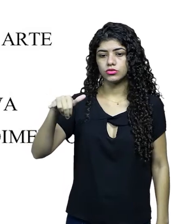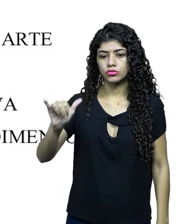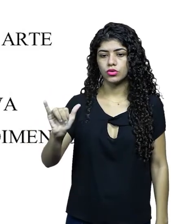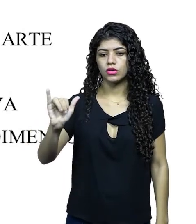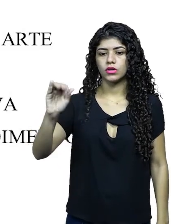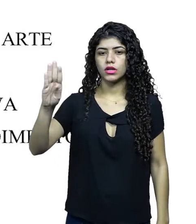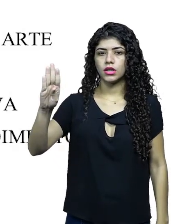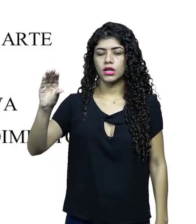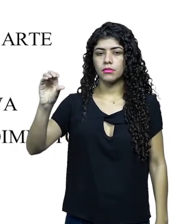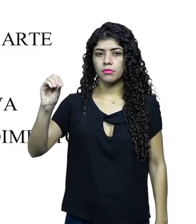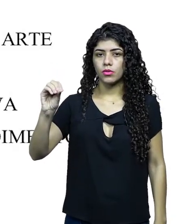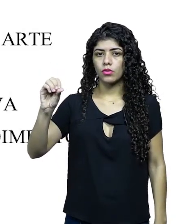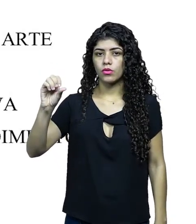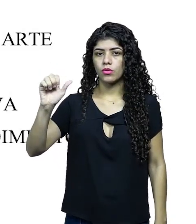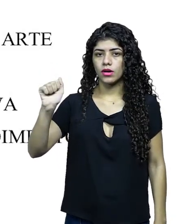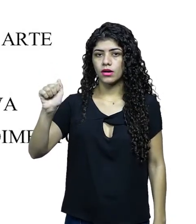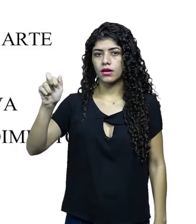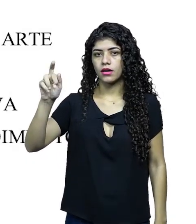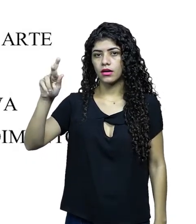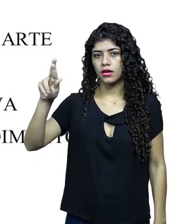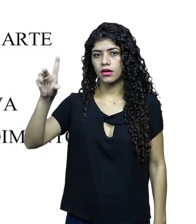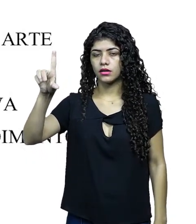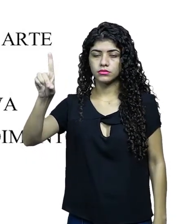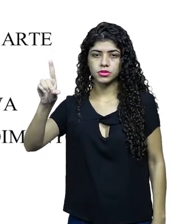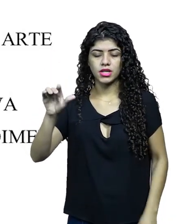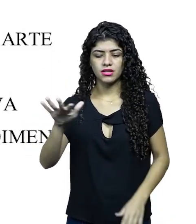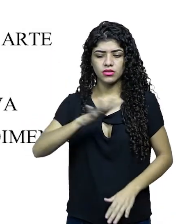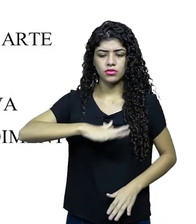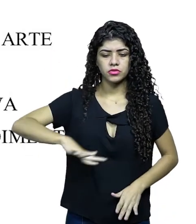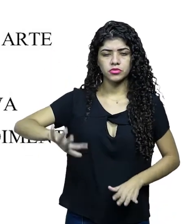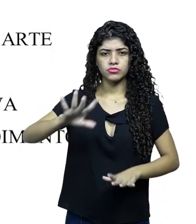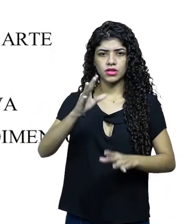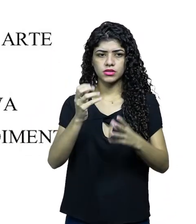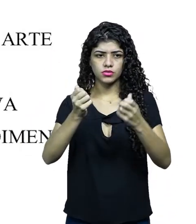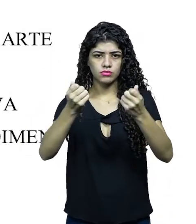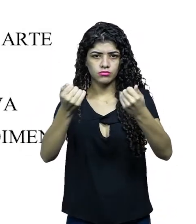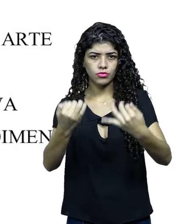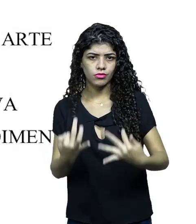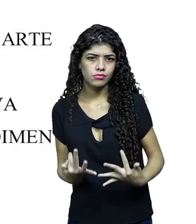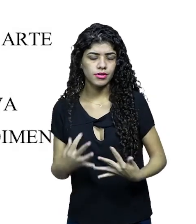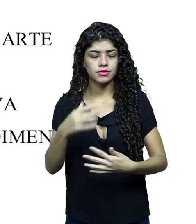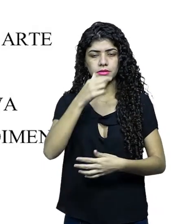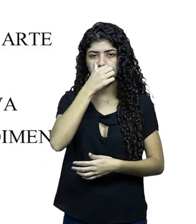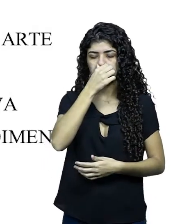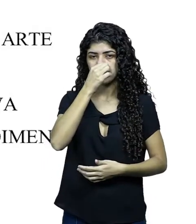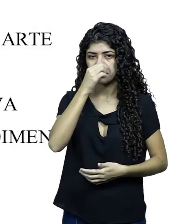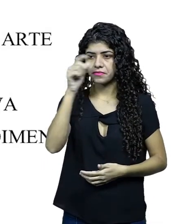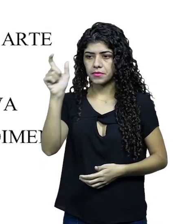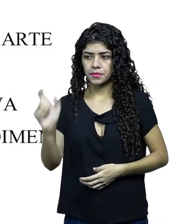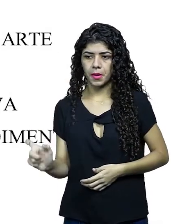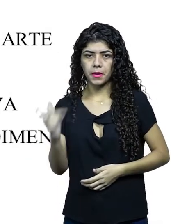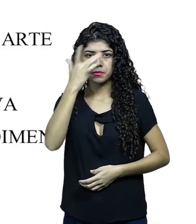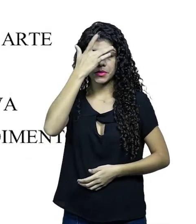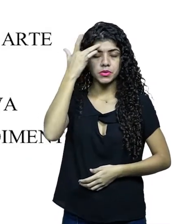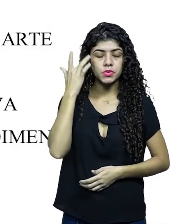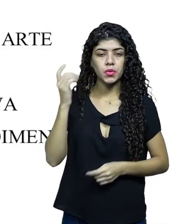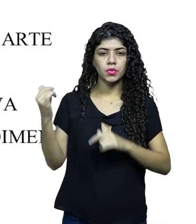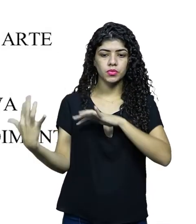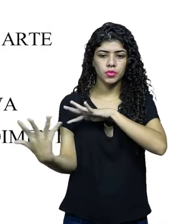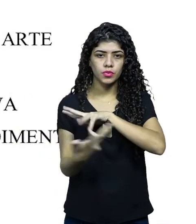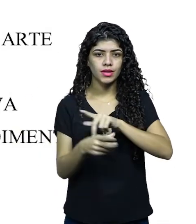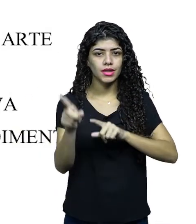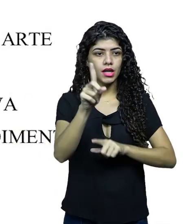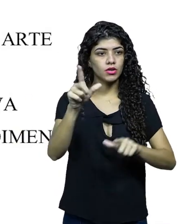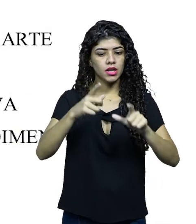storyboard. Storyboard não é apenas uma ilustração de cenário ou de personagem, como nós vimos. Storyboard, nós